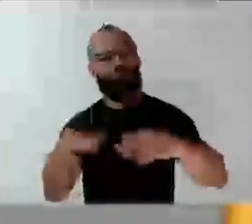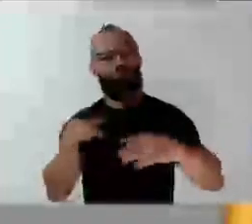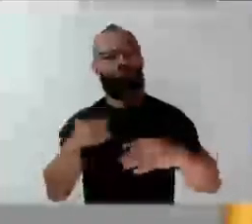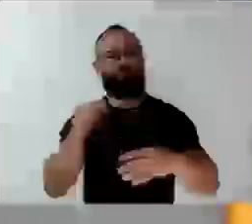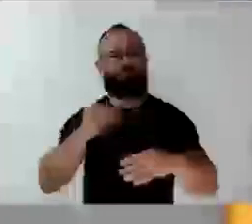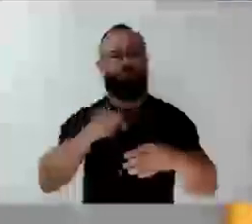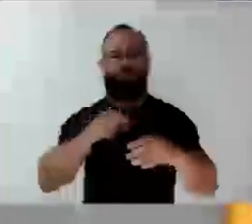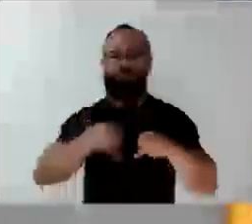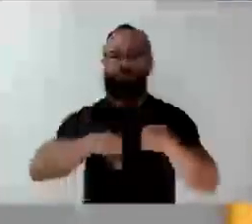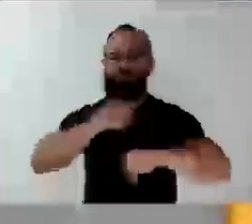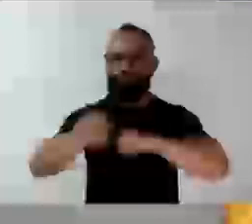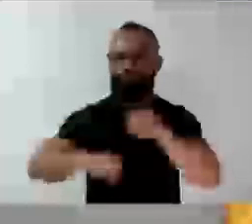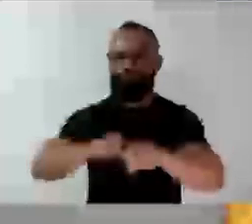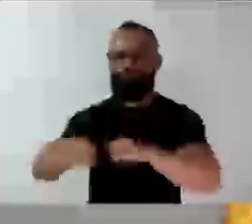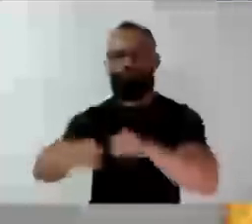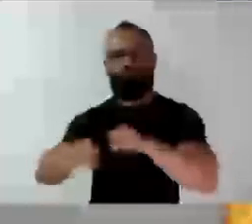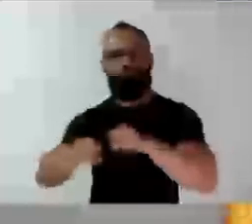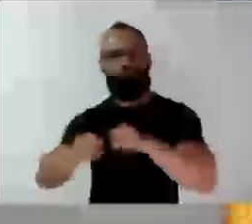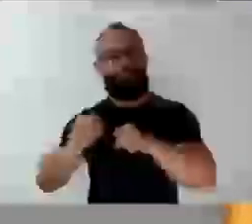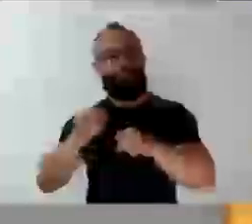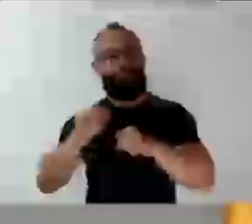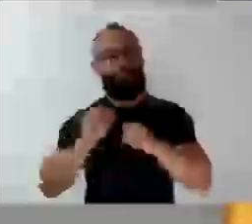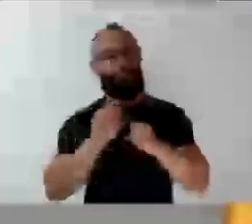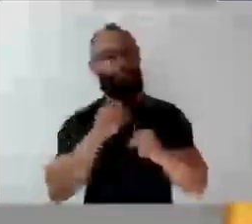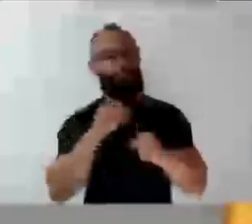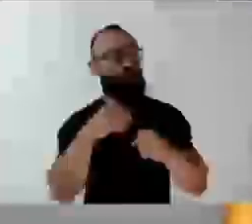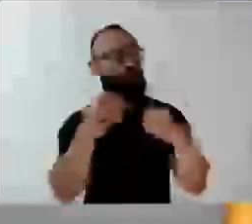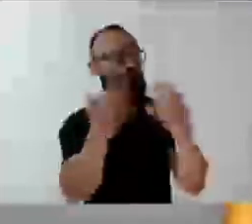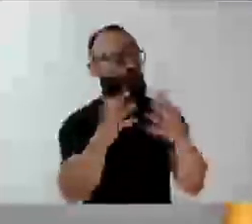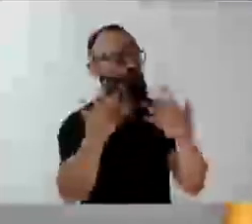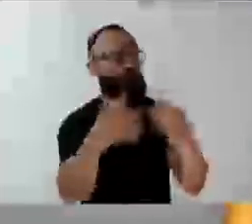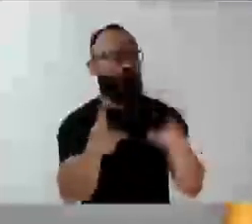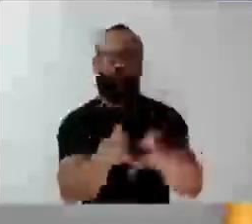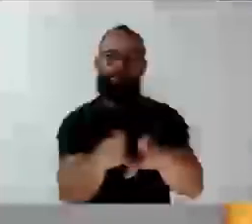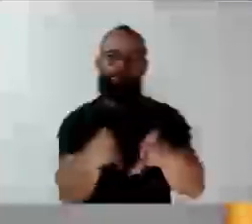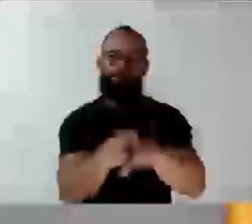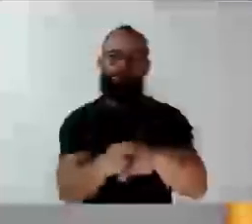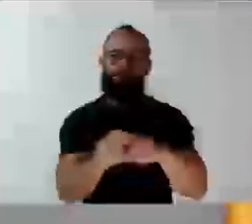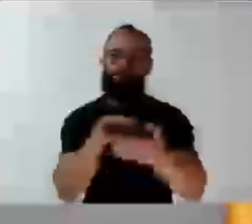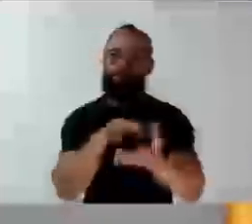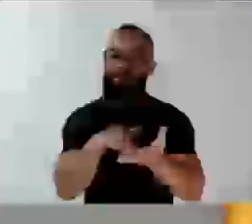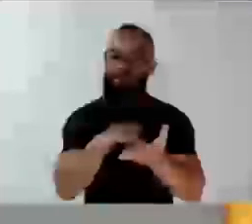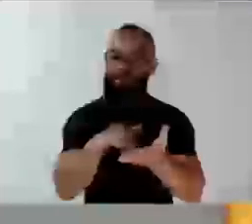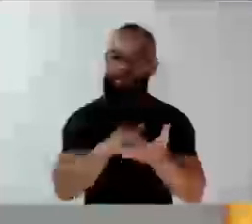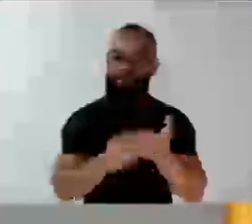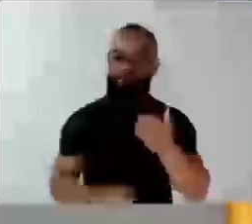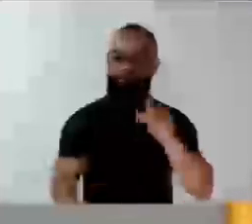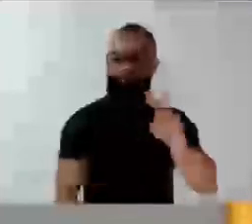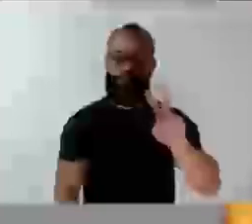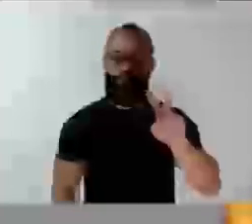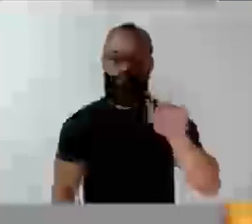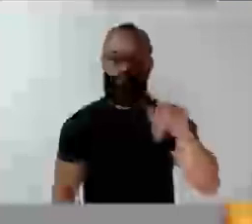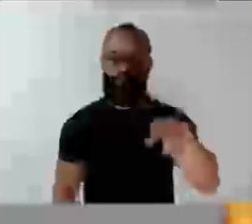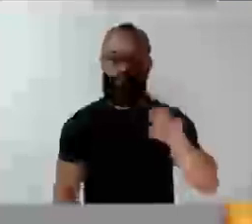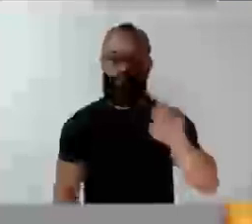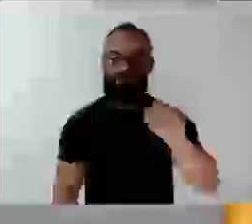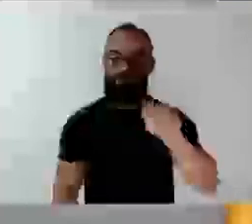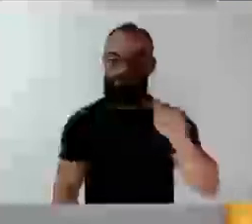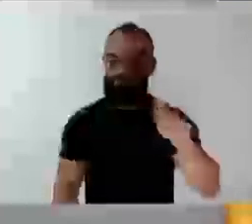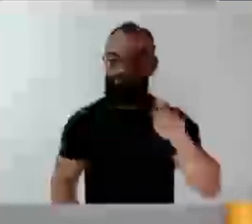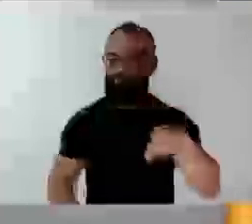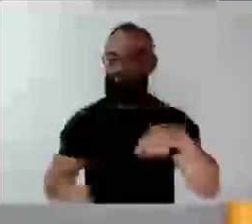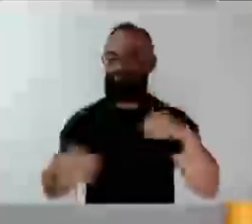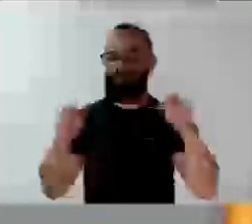ciclorotas, e não poderia deixar de parabenizar também a secretária de Trânsito, Vanessa, pelo excelente trabalho que vem fazendo no nosso